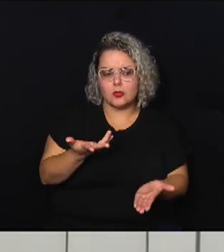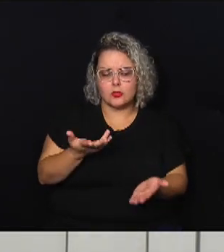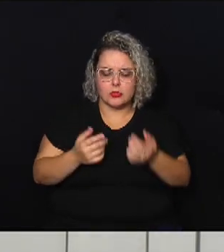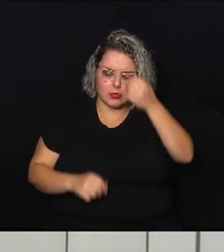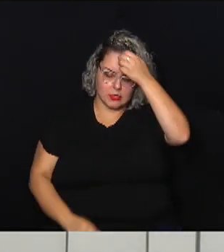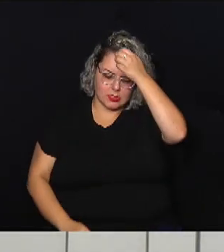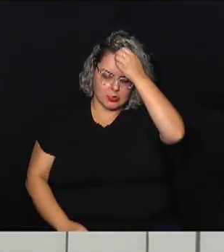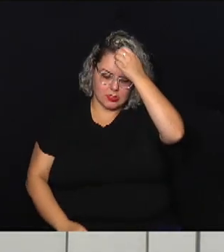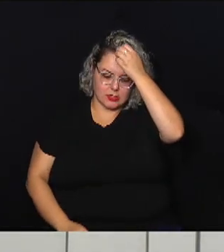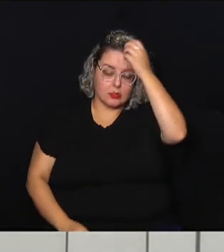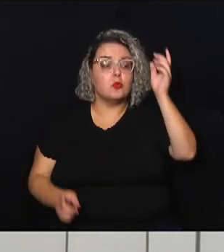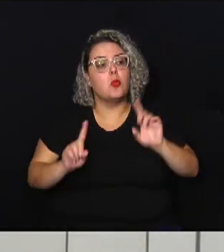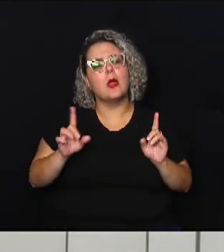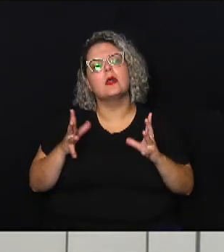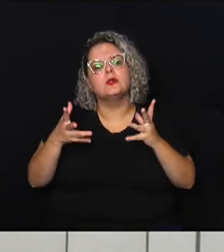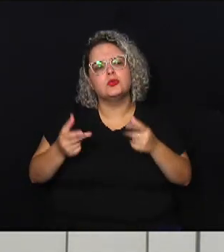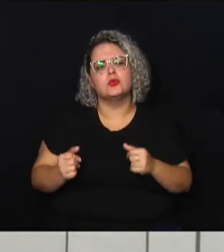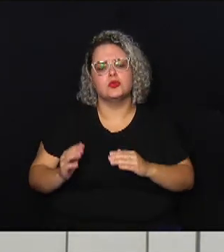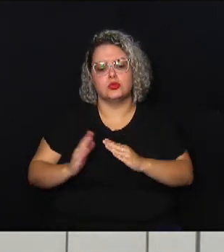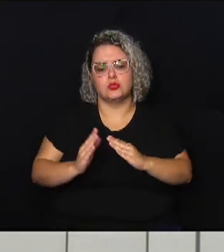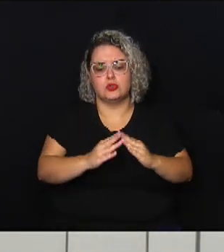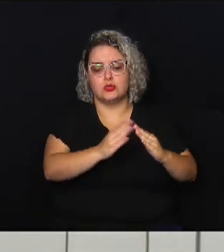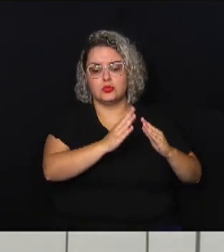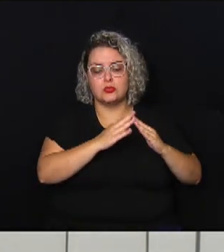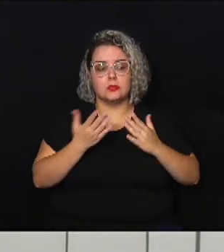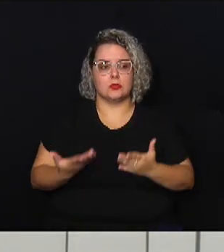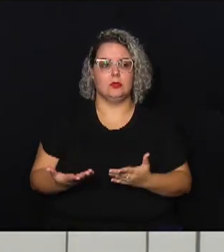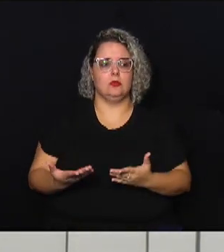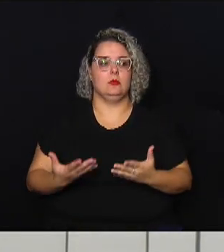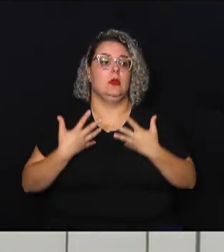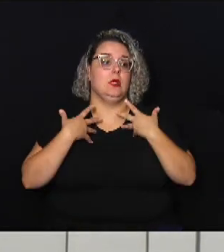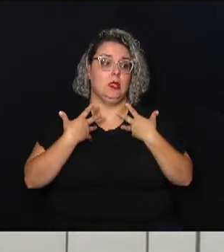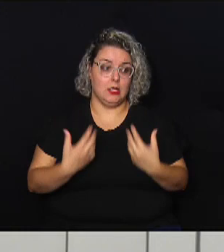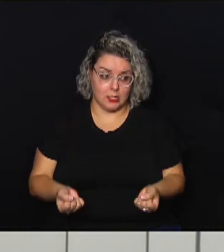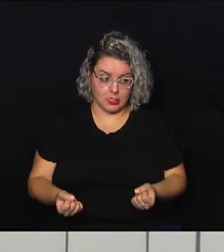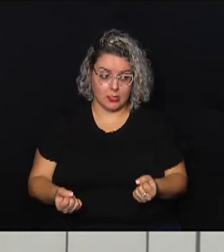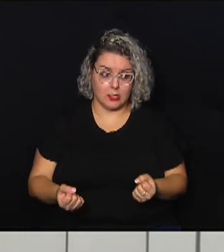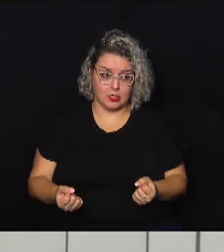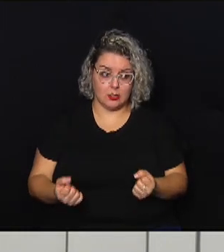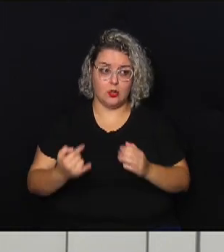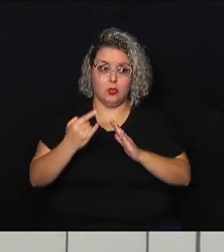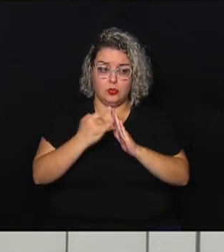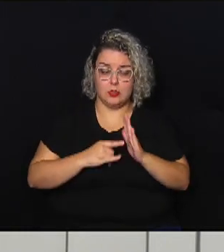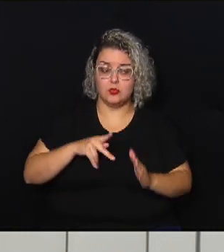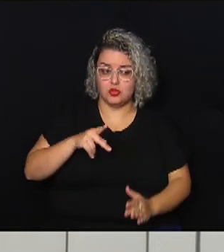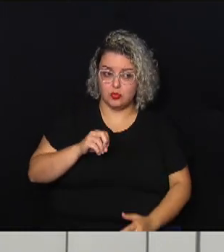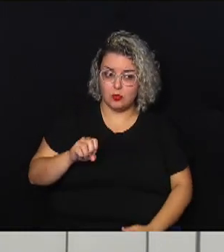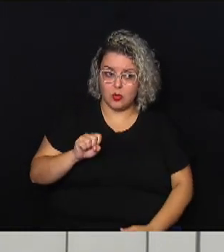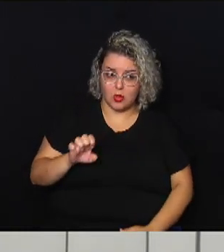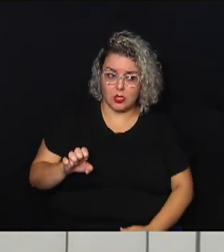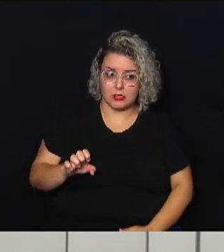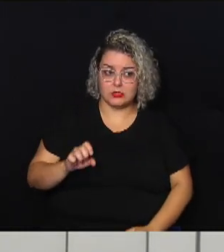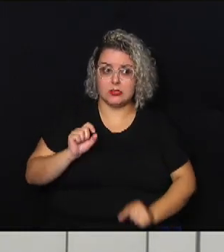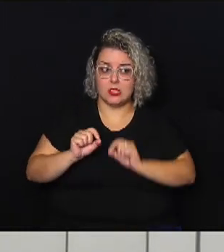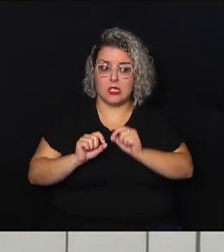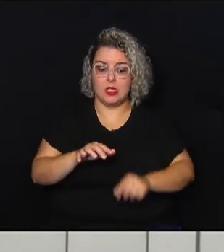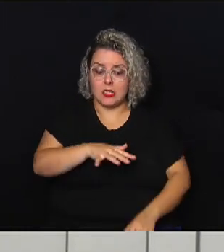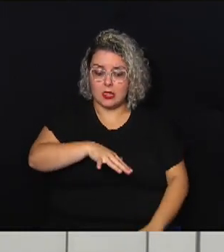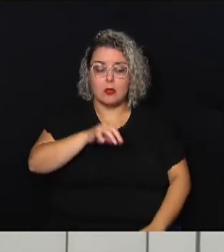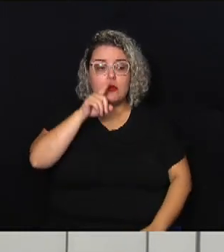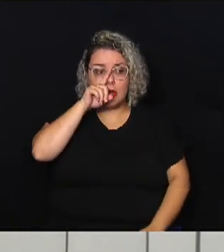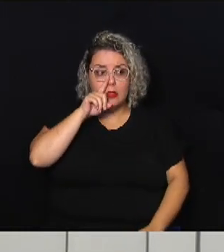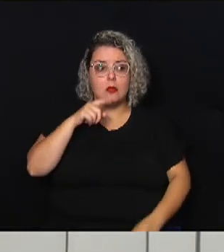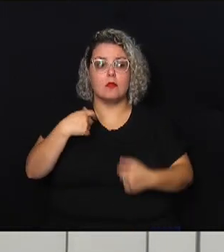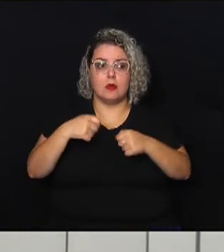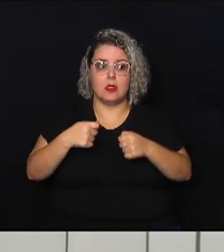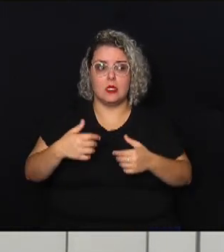todo mundo que está morando ali vai receber aquele termo de posse. Quem está numa área de risco vai ter